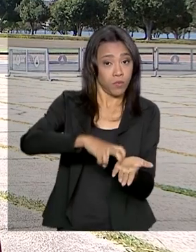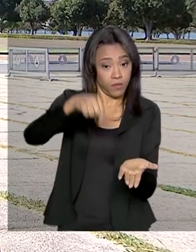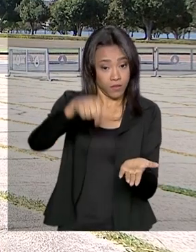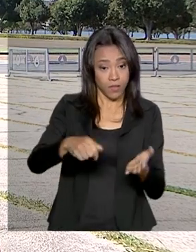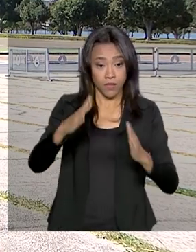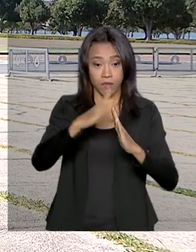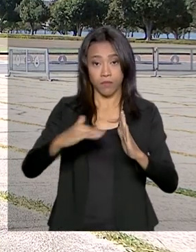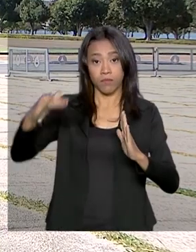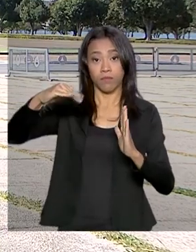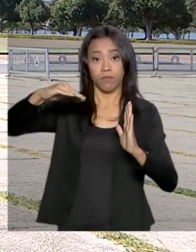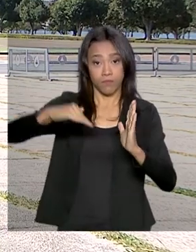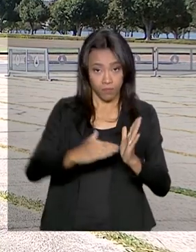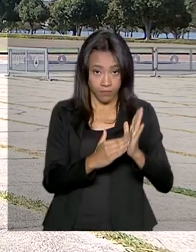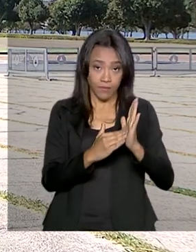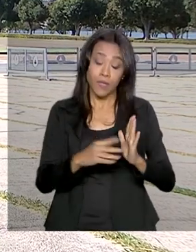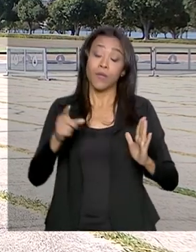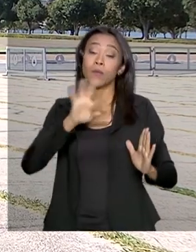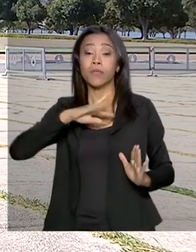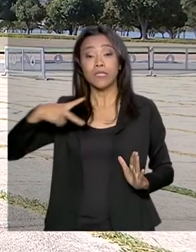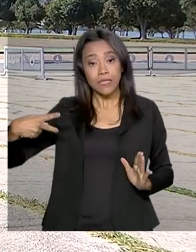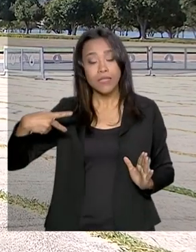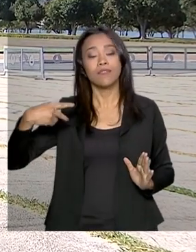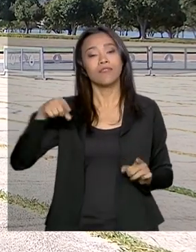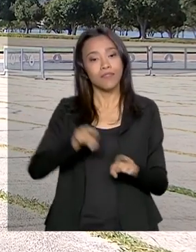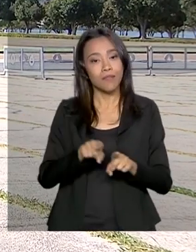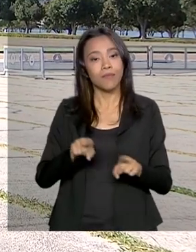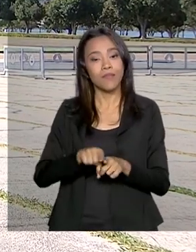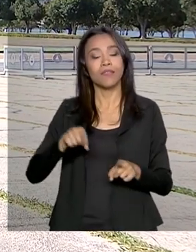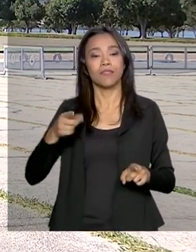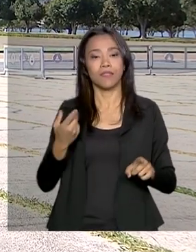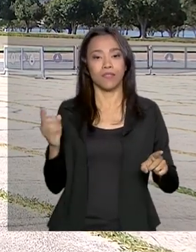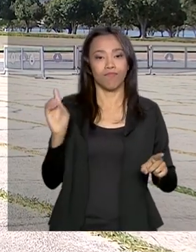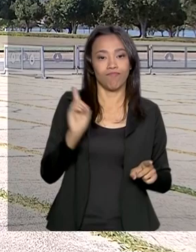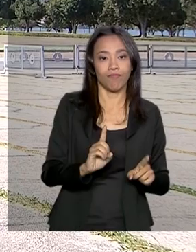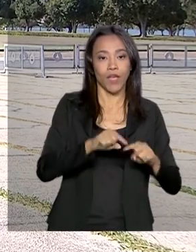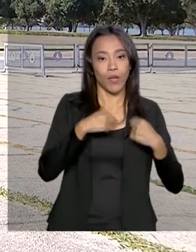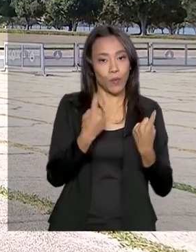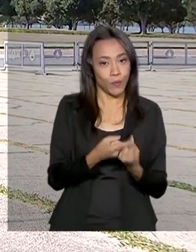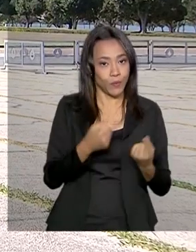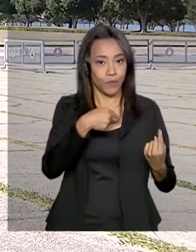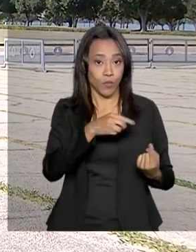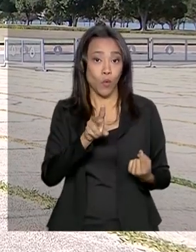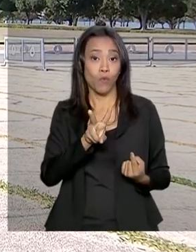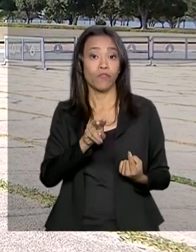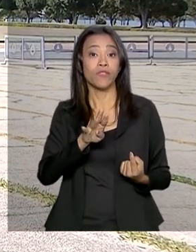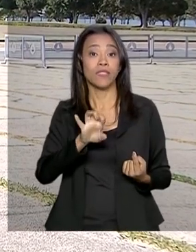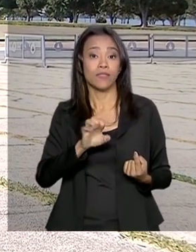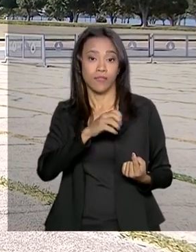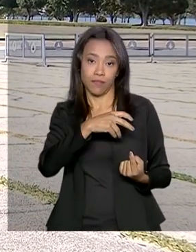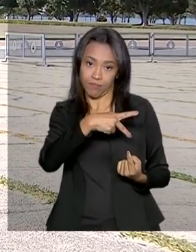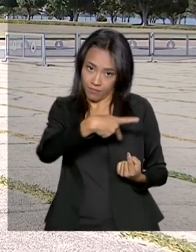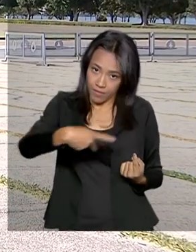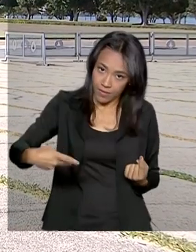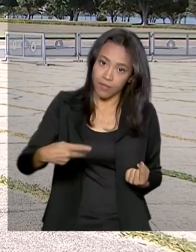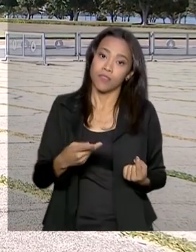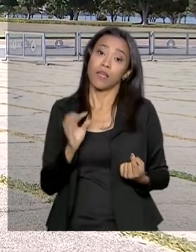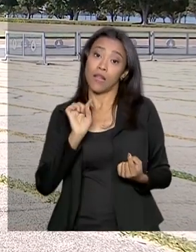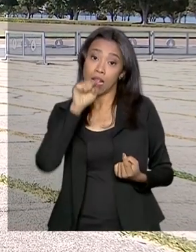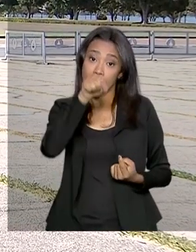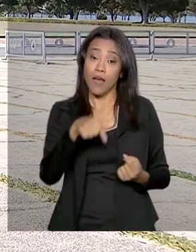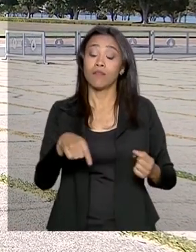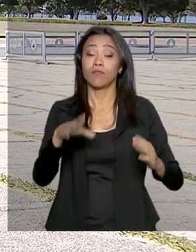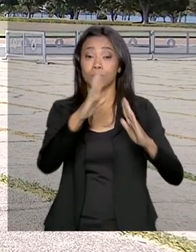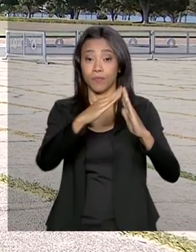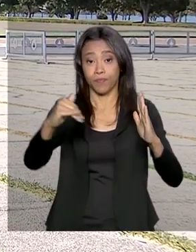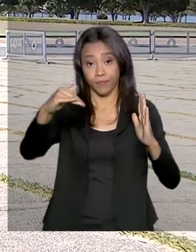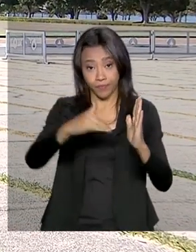Alvorada, o presidente também se reúne com o vice Hamilton Mourão. Já pela tarde, lá no Palácio do Planalto, ele recebe